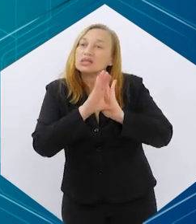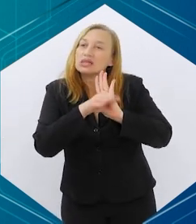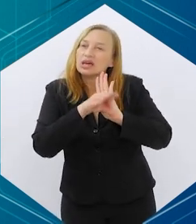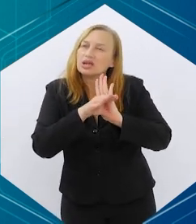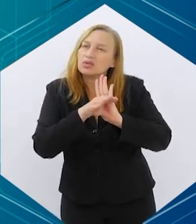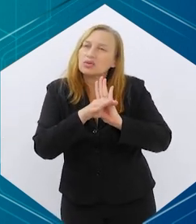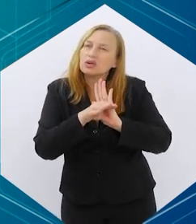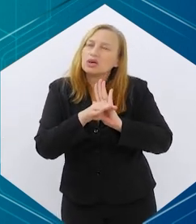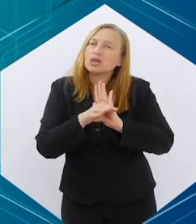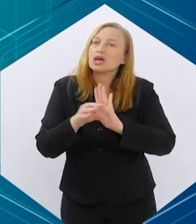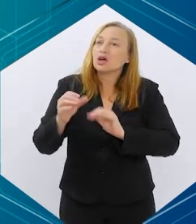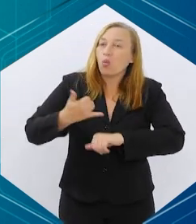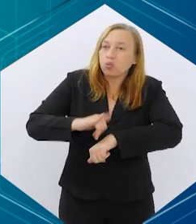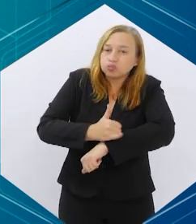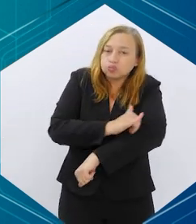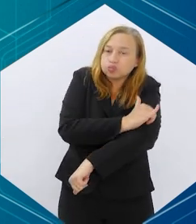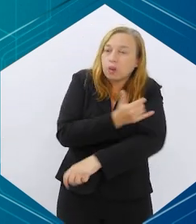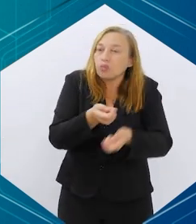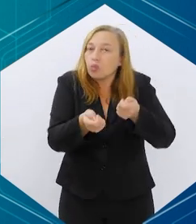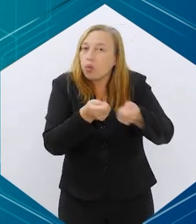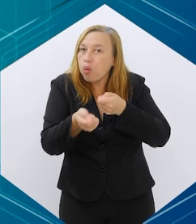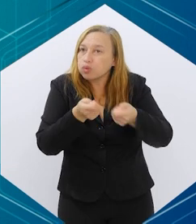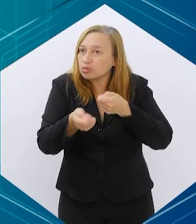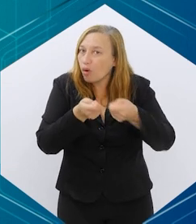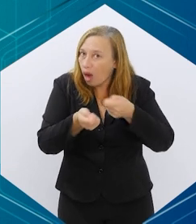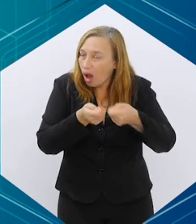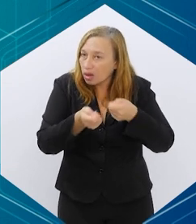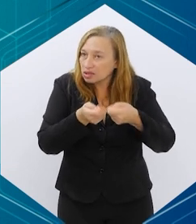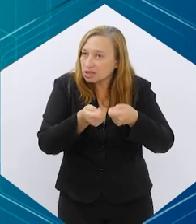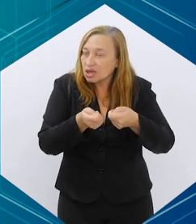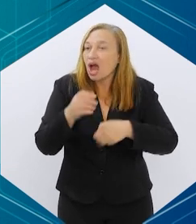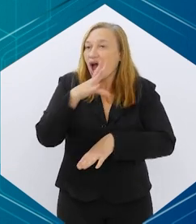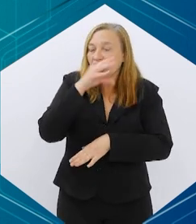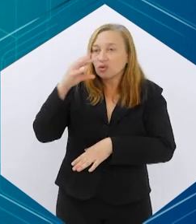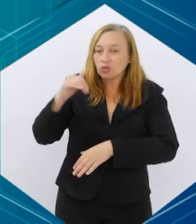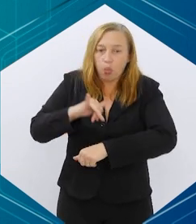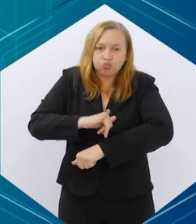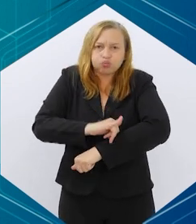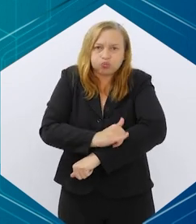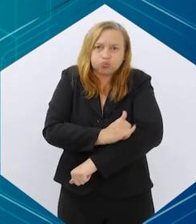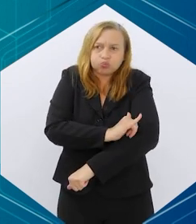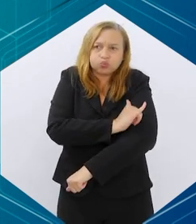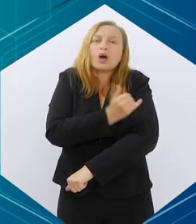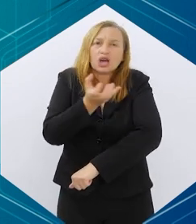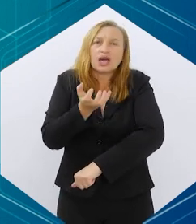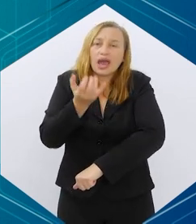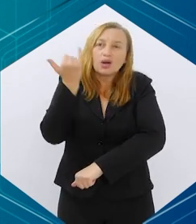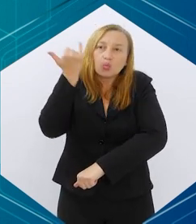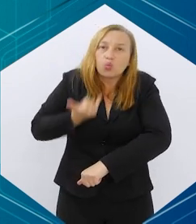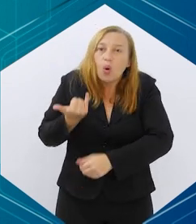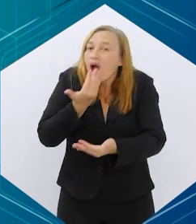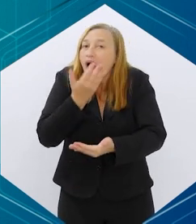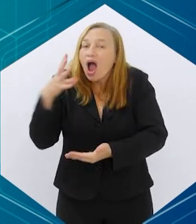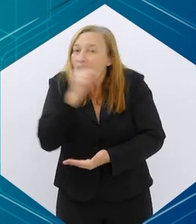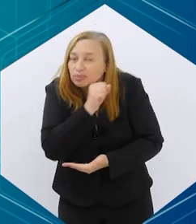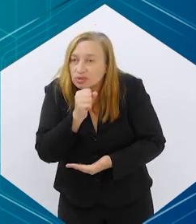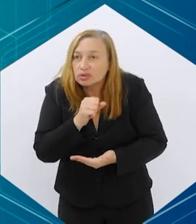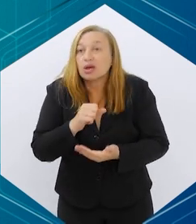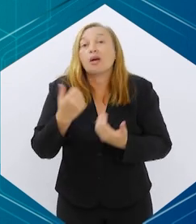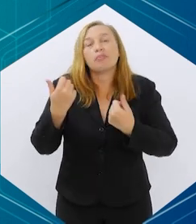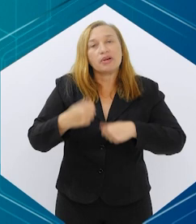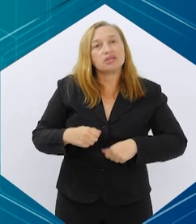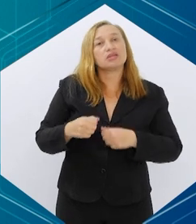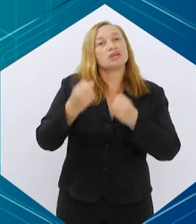também, que é bem atual, de obesidade controlada, né? No caso dos adolescentes obesos, né? Que querem essa perda de peso rápida,